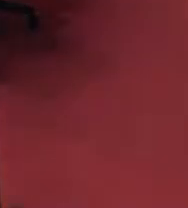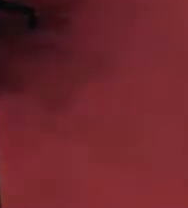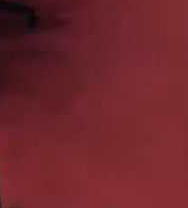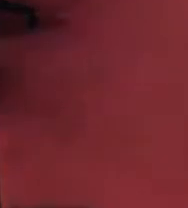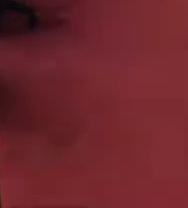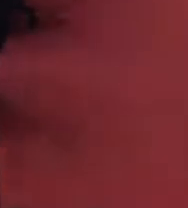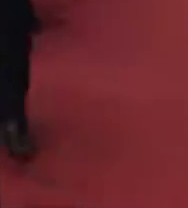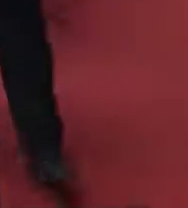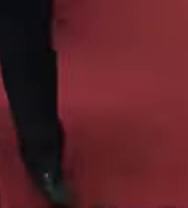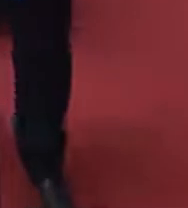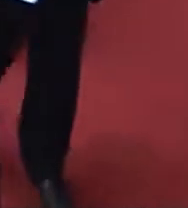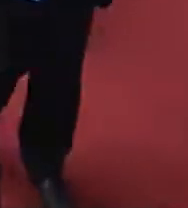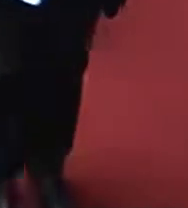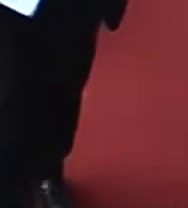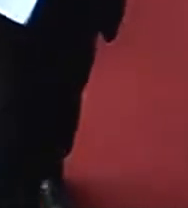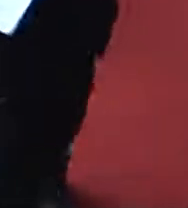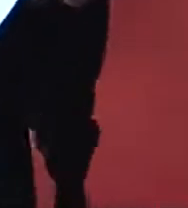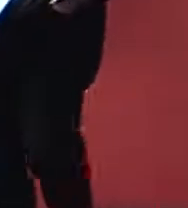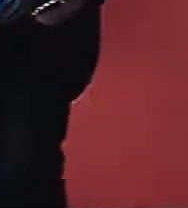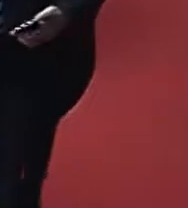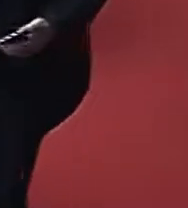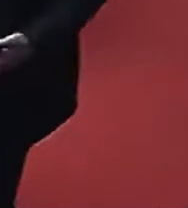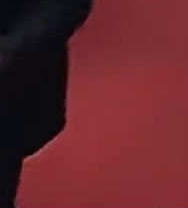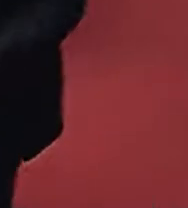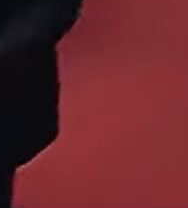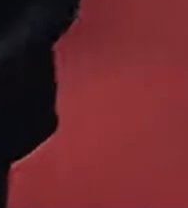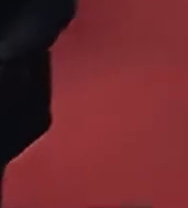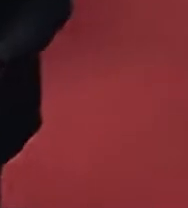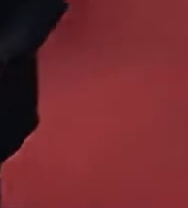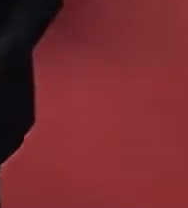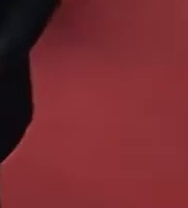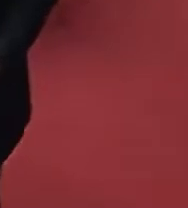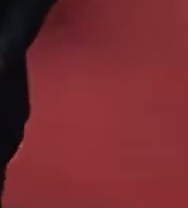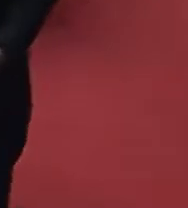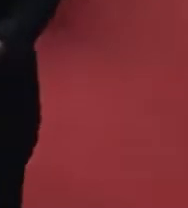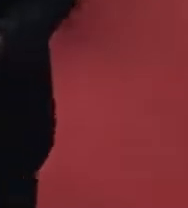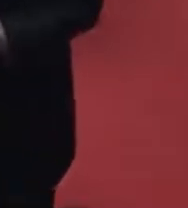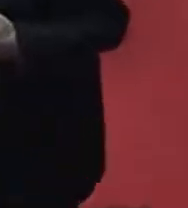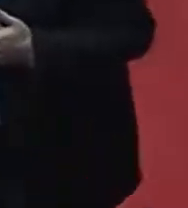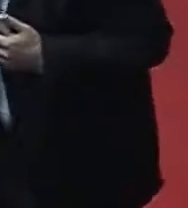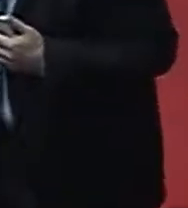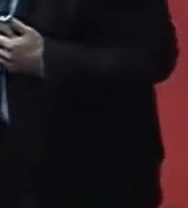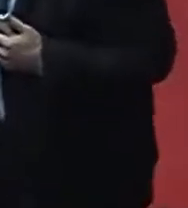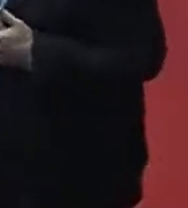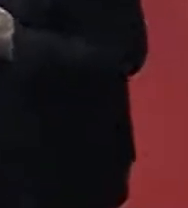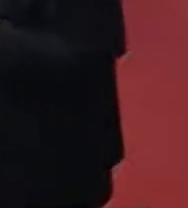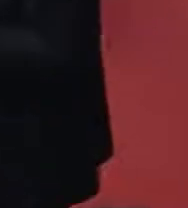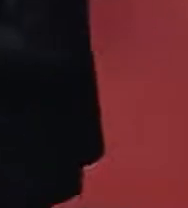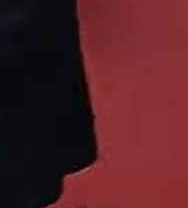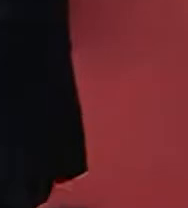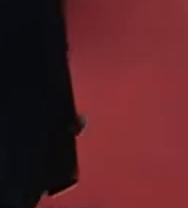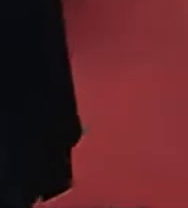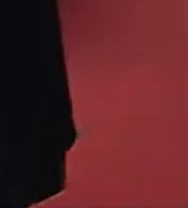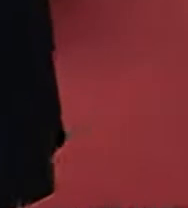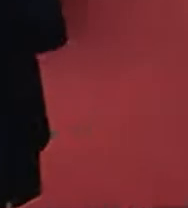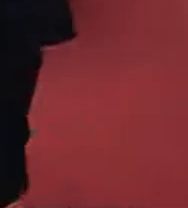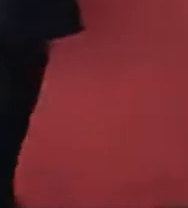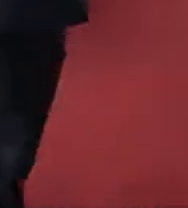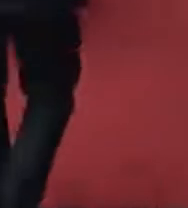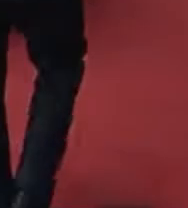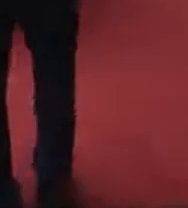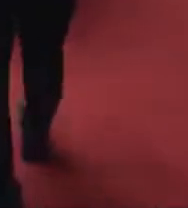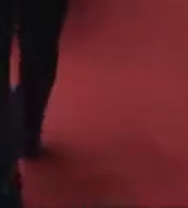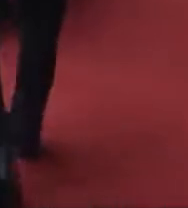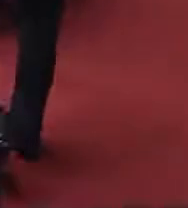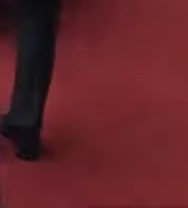Otto Avichandri Bebi Reis, secretário de Estado de Planejamento e Gestão, também pelo prazo de 15 minutos. Muito obrigado, secretário.